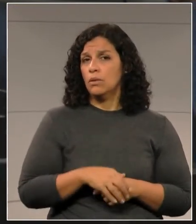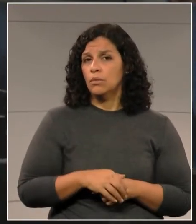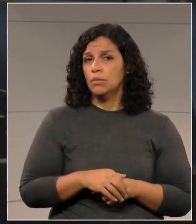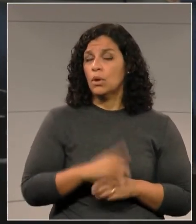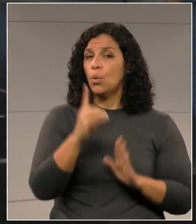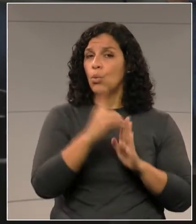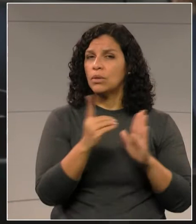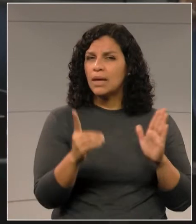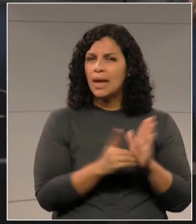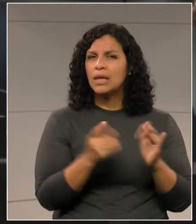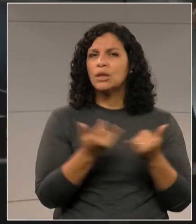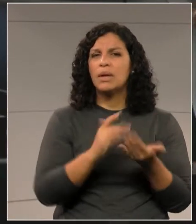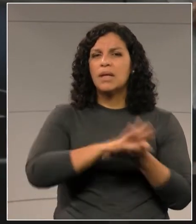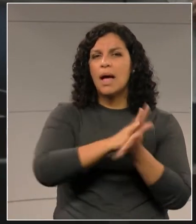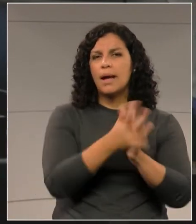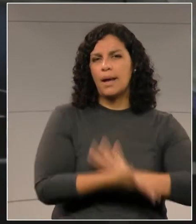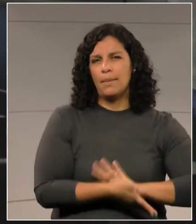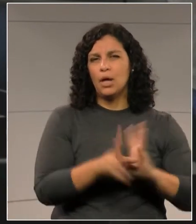é matar os sindicatos.